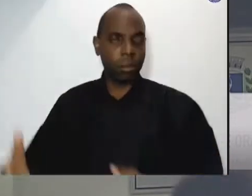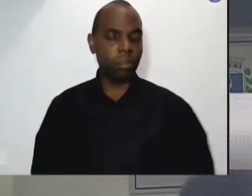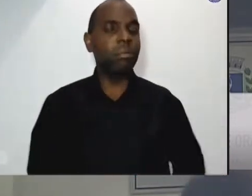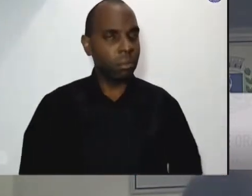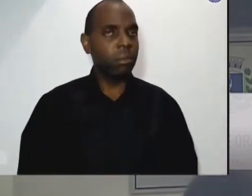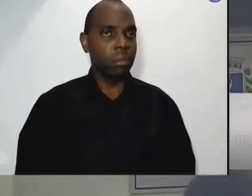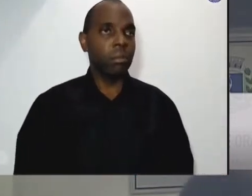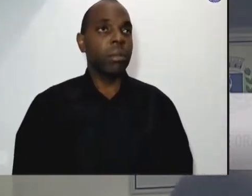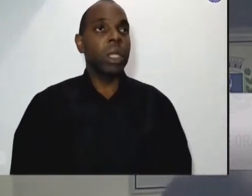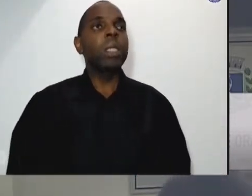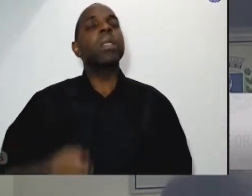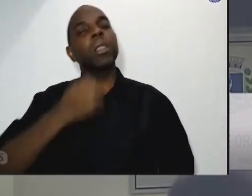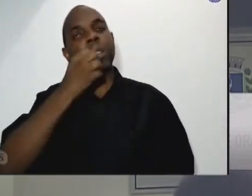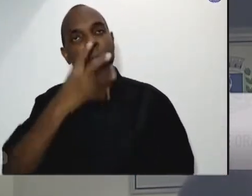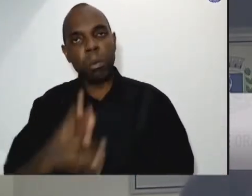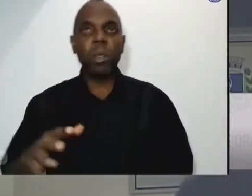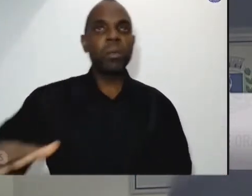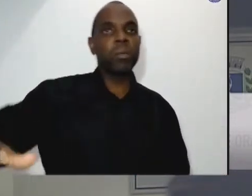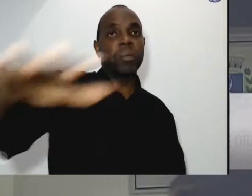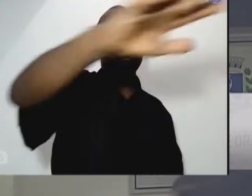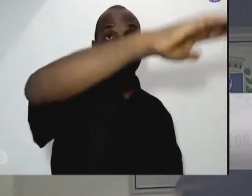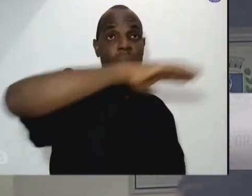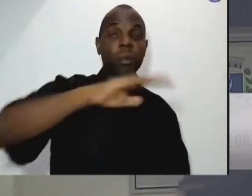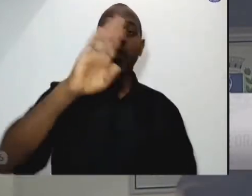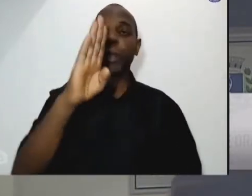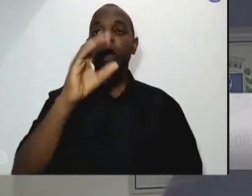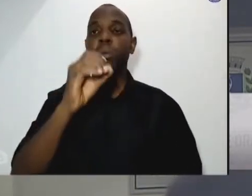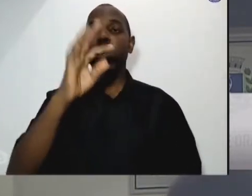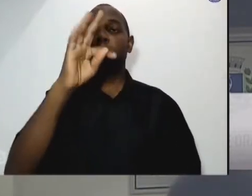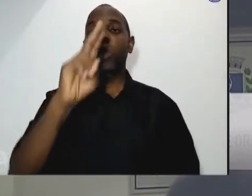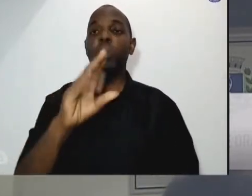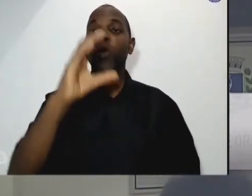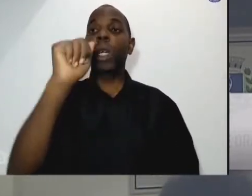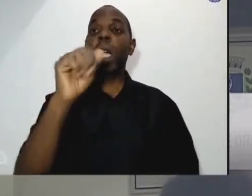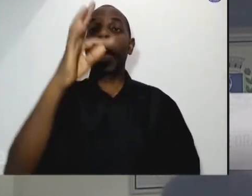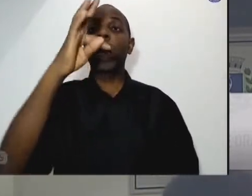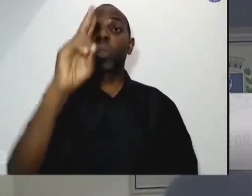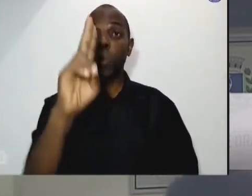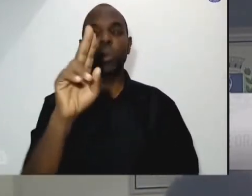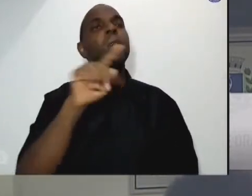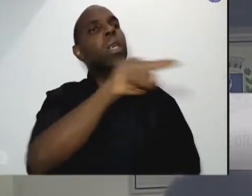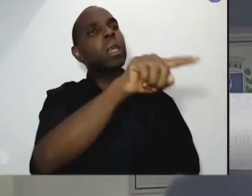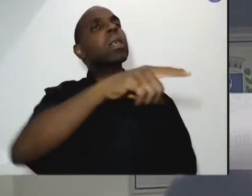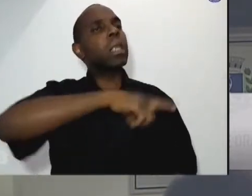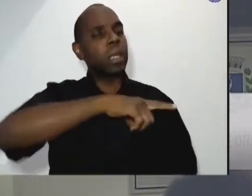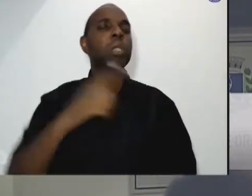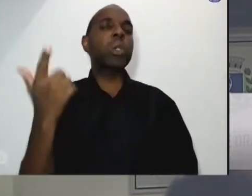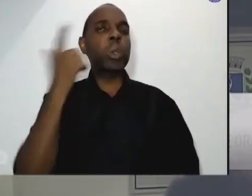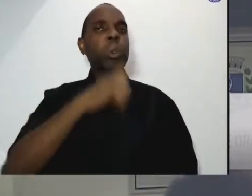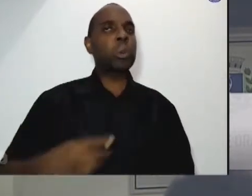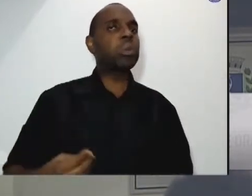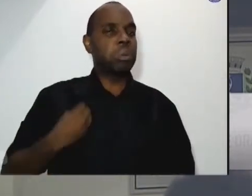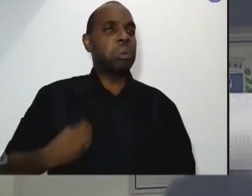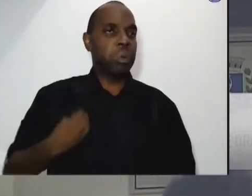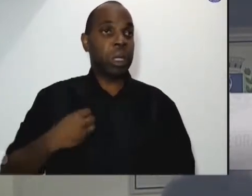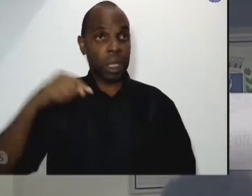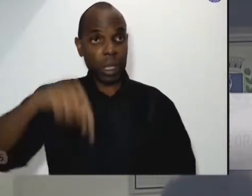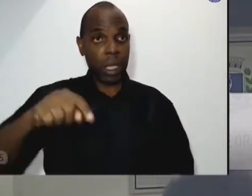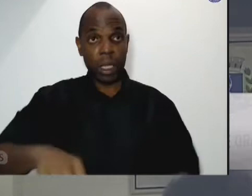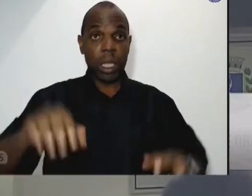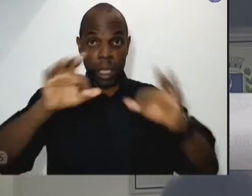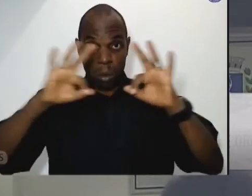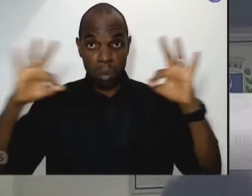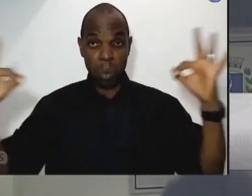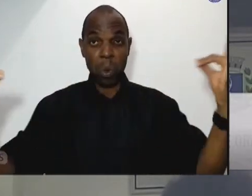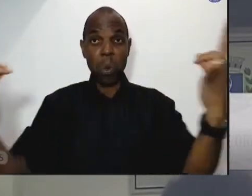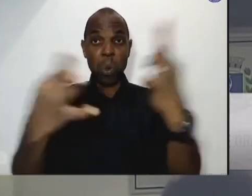do munícipe botucatuense que ele seja solidário, que ele pratique, que ele vivencie a campanha da fraternidade, seria injusto da minha